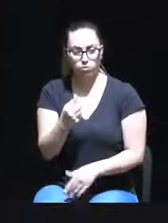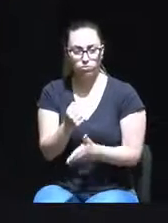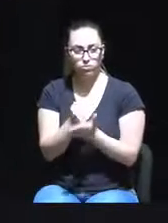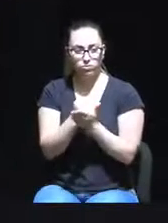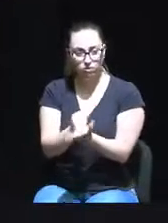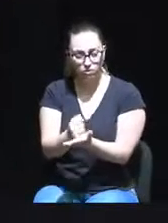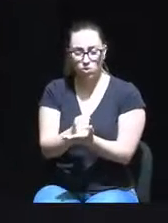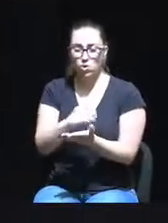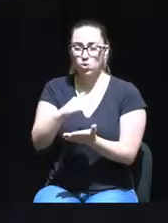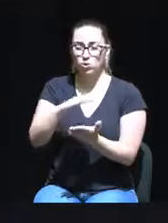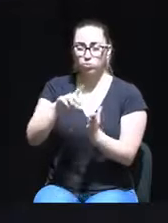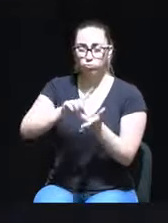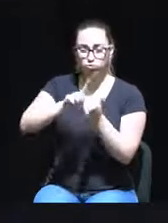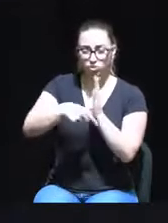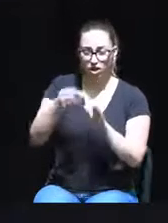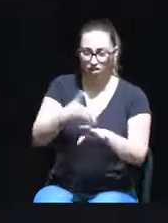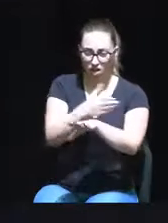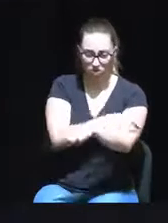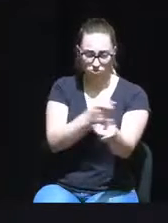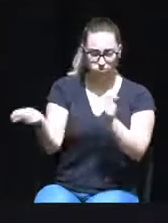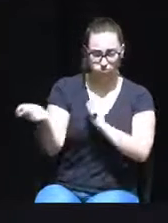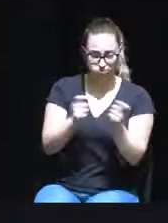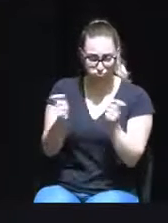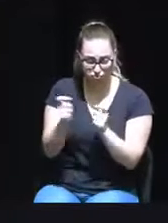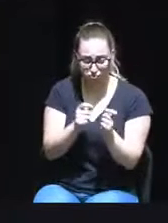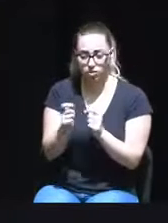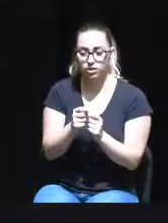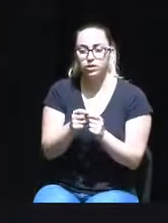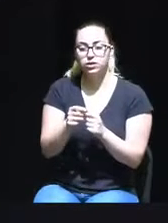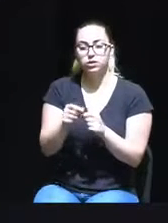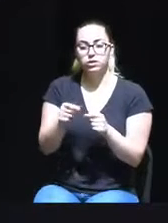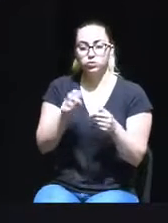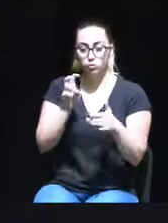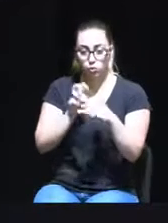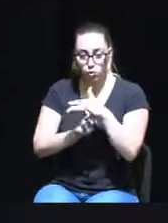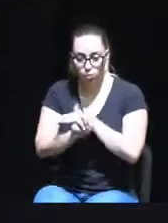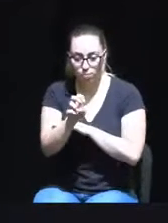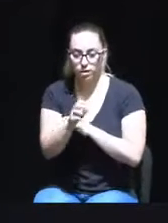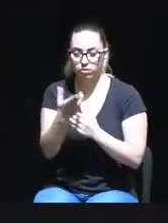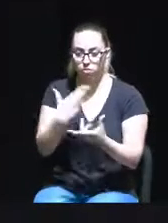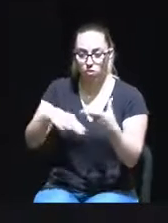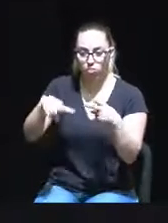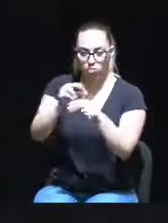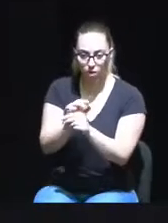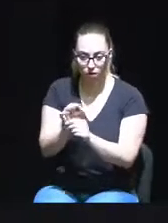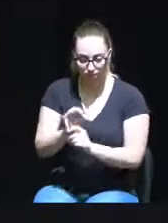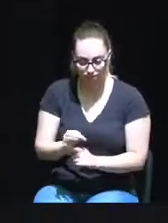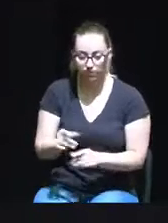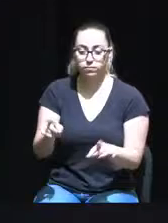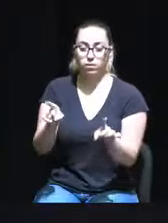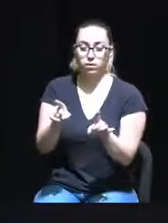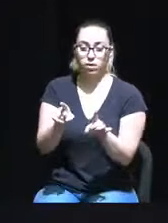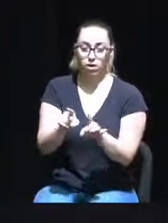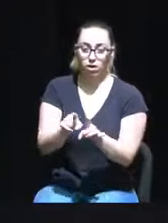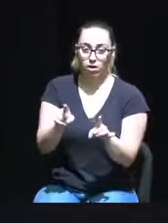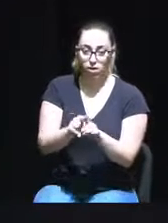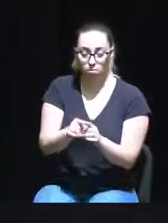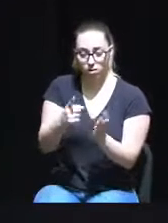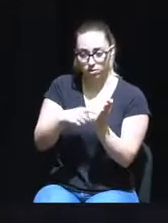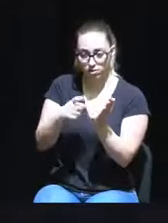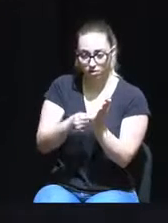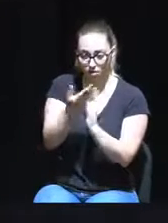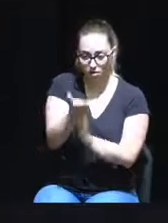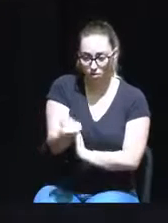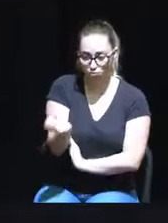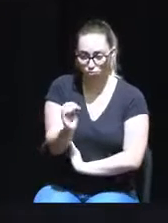contestado projeto de uma linha circular do metropolitano, sem mais uma vez atender às reais necessidades dos moradores nas